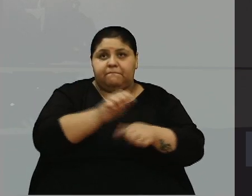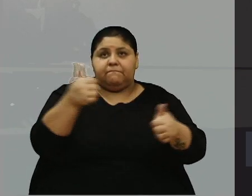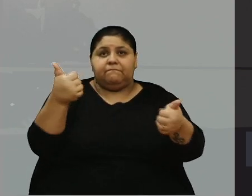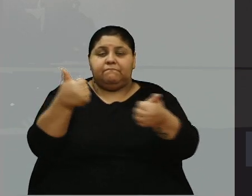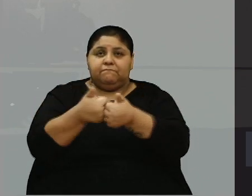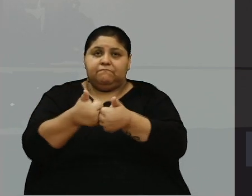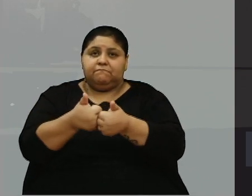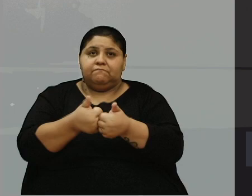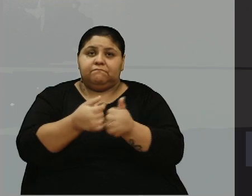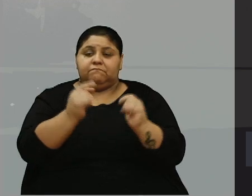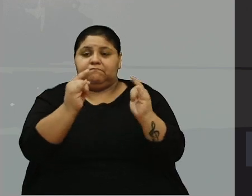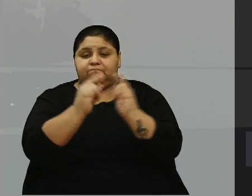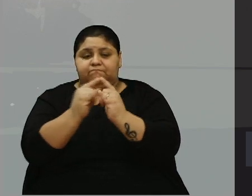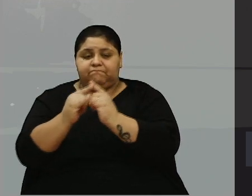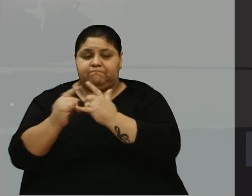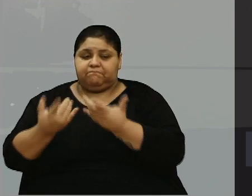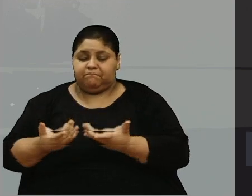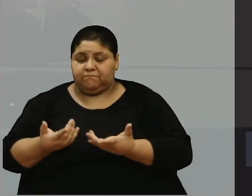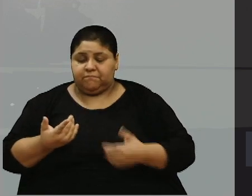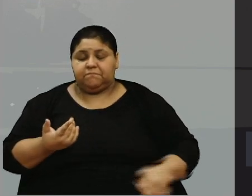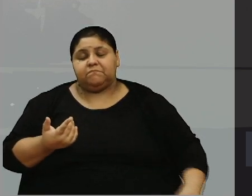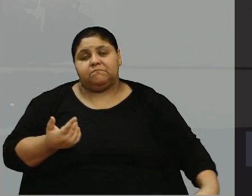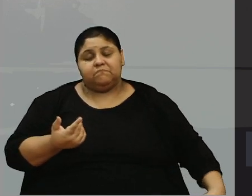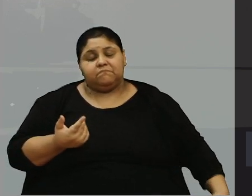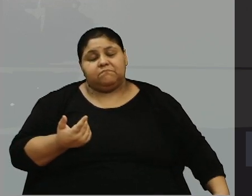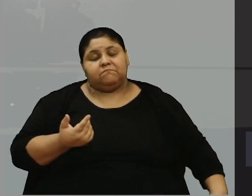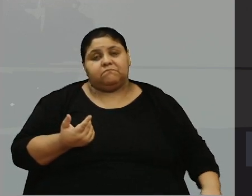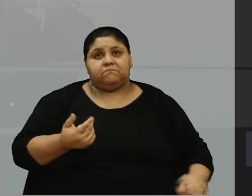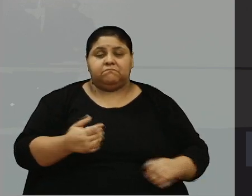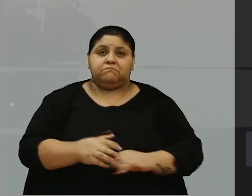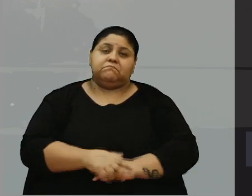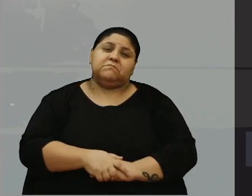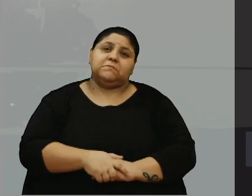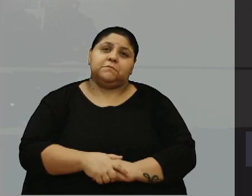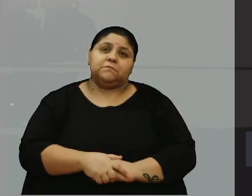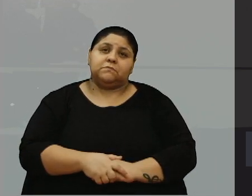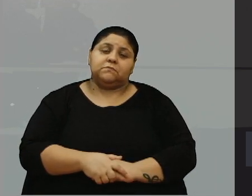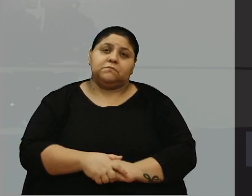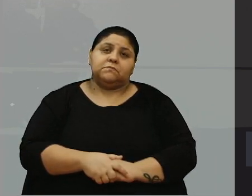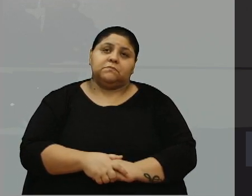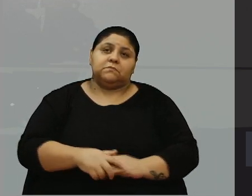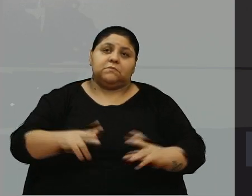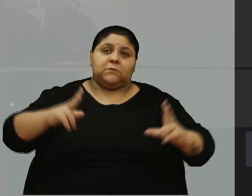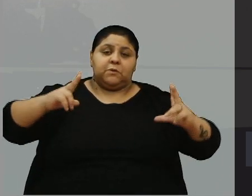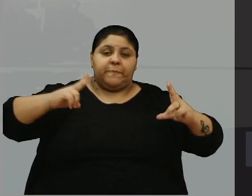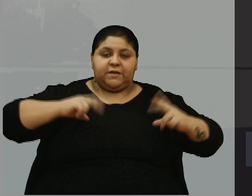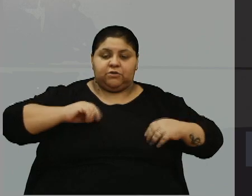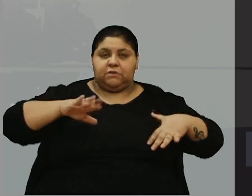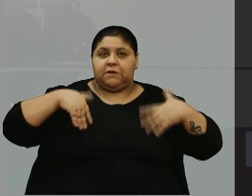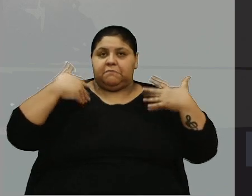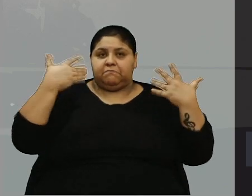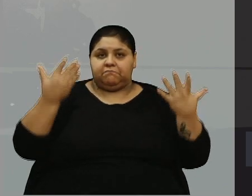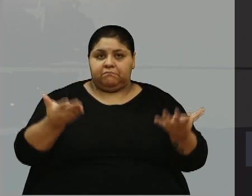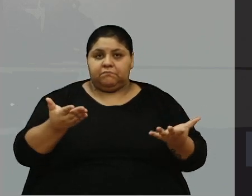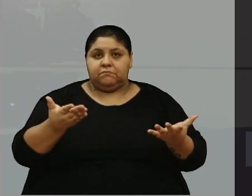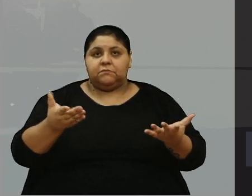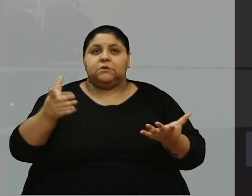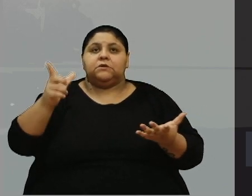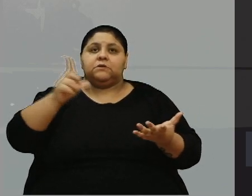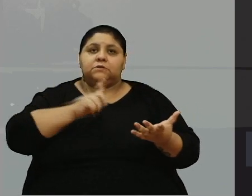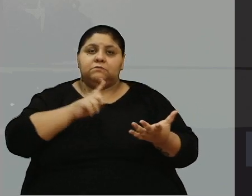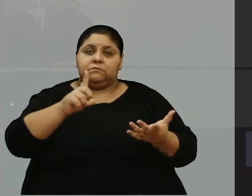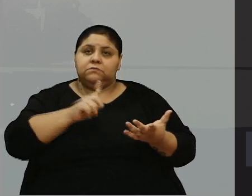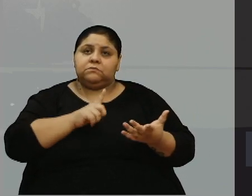as entidades privadas, enfim, existe